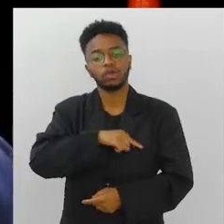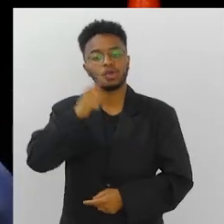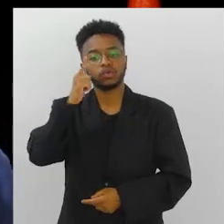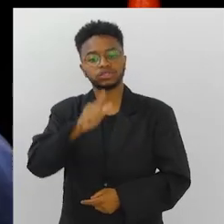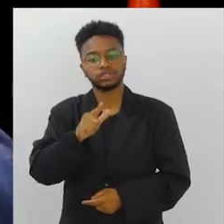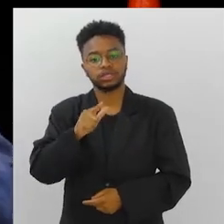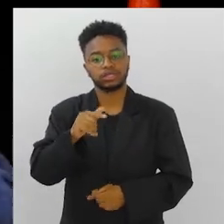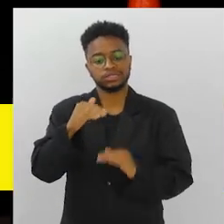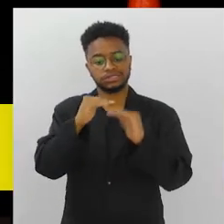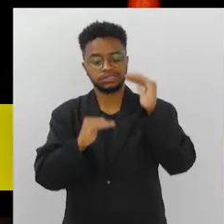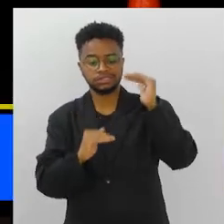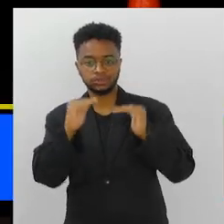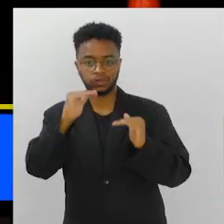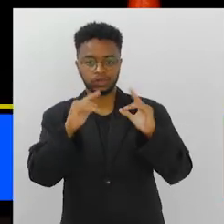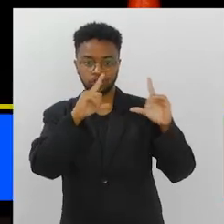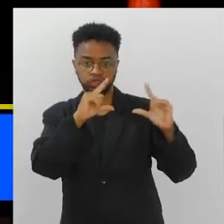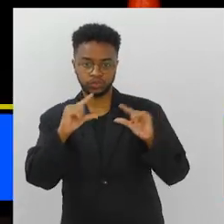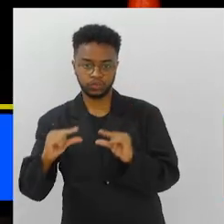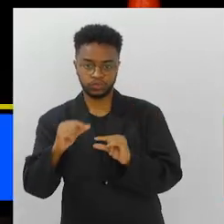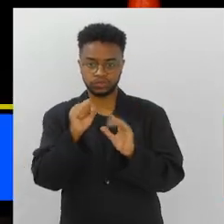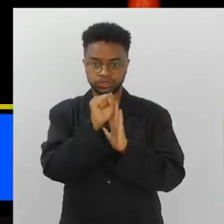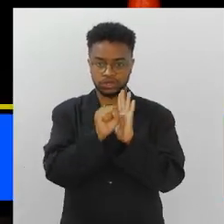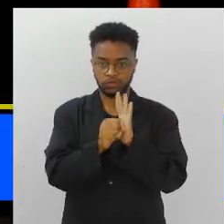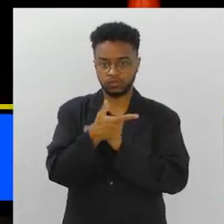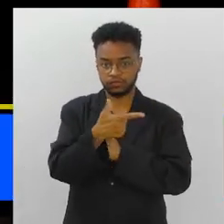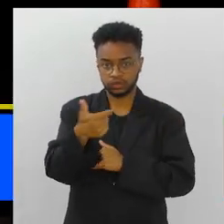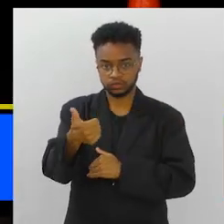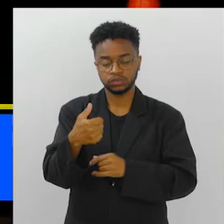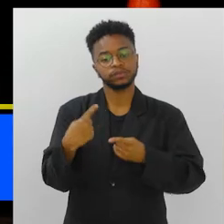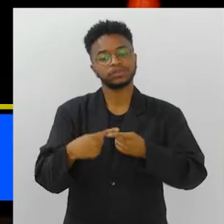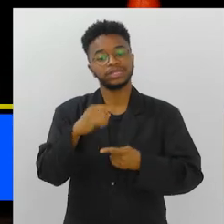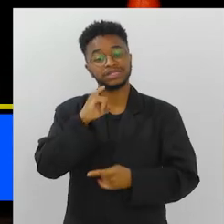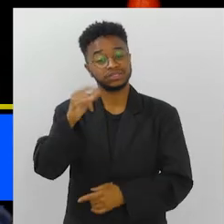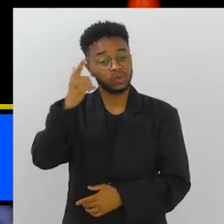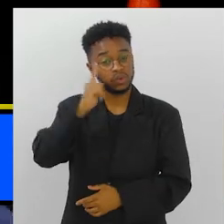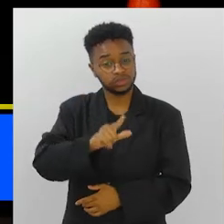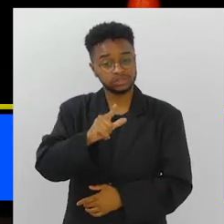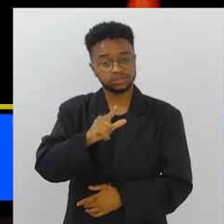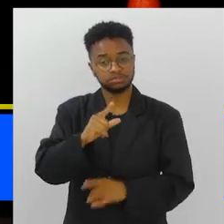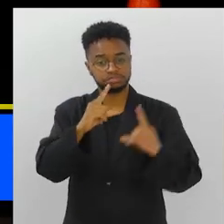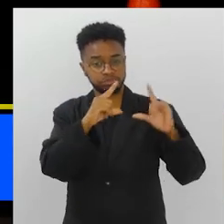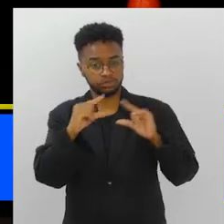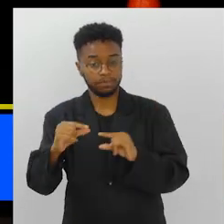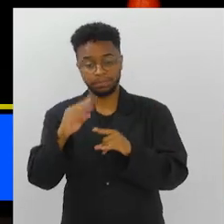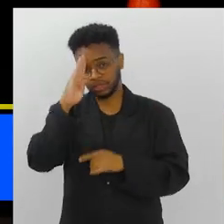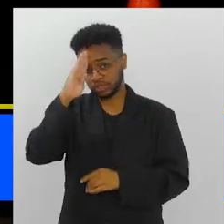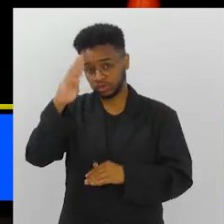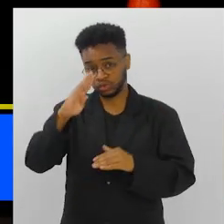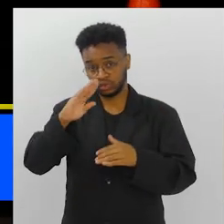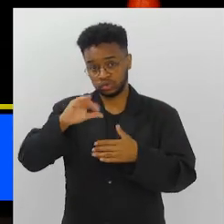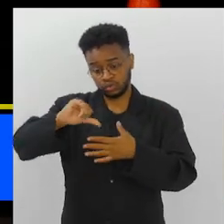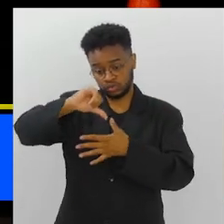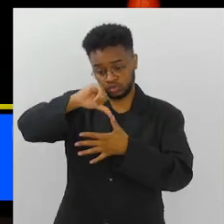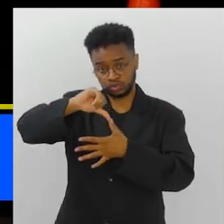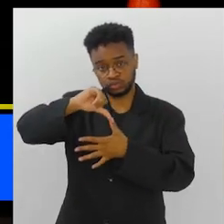você diminuir a desigualdade no século XXI. Essa diminuição da desigualdade, principalmente no sul global, em países